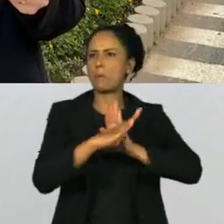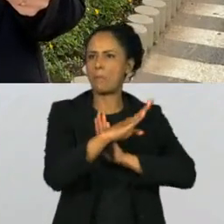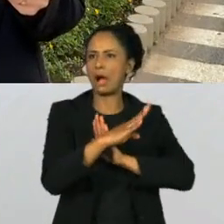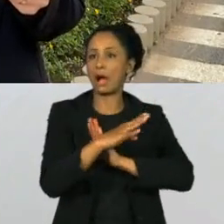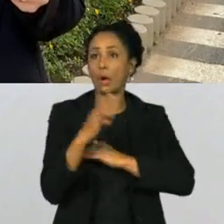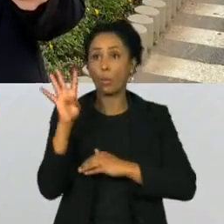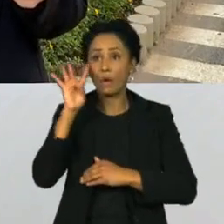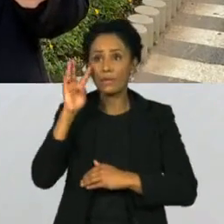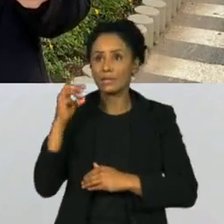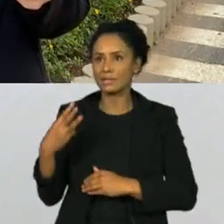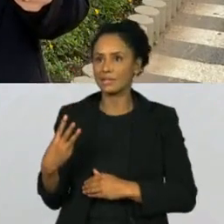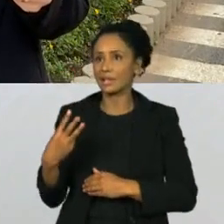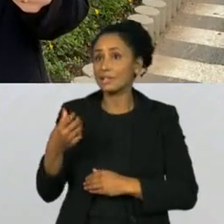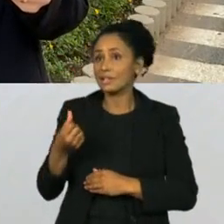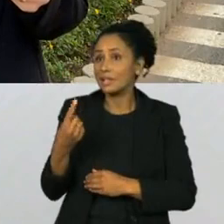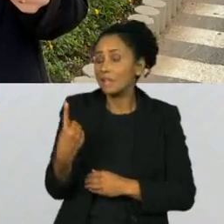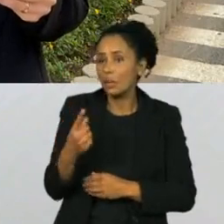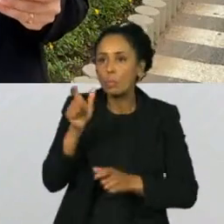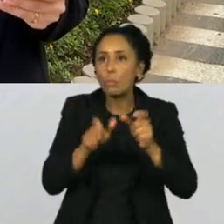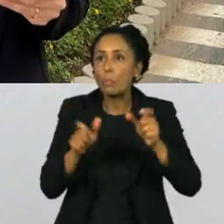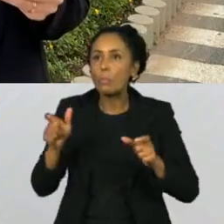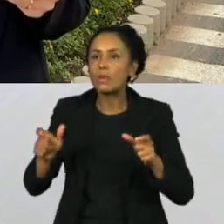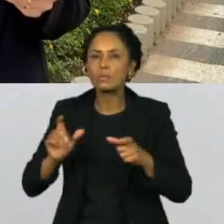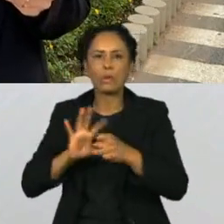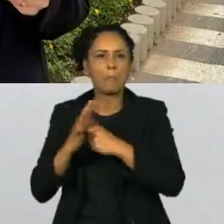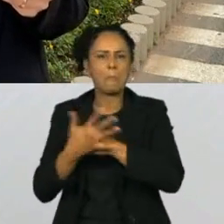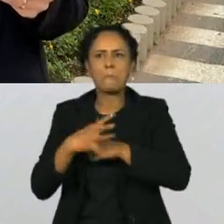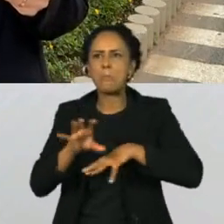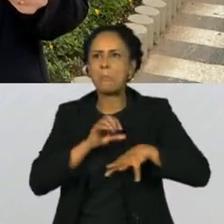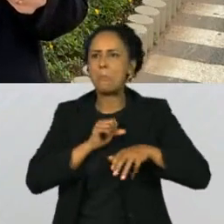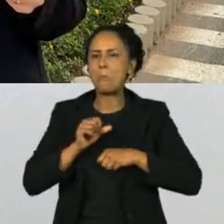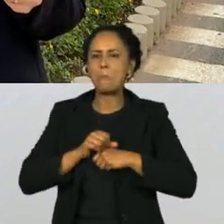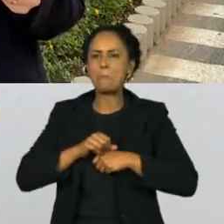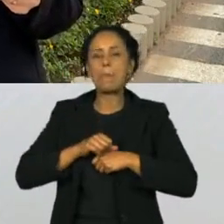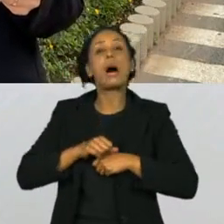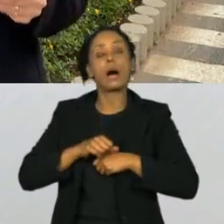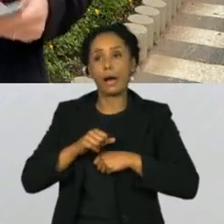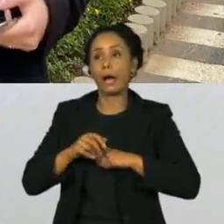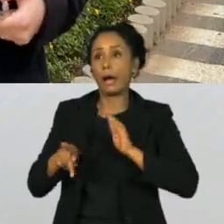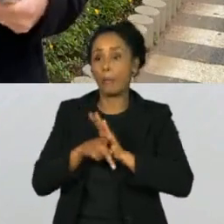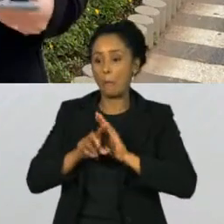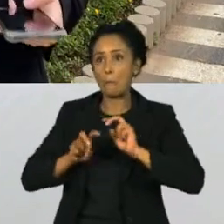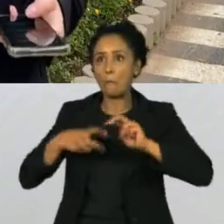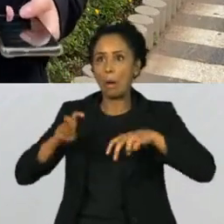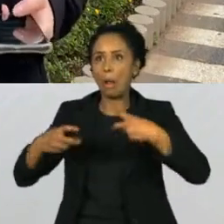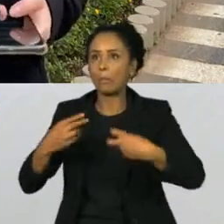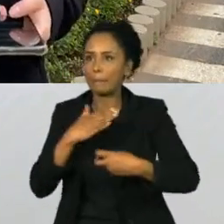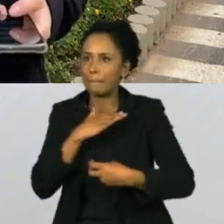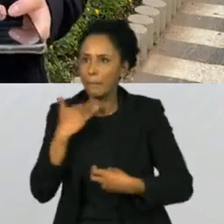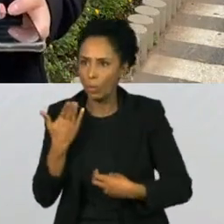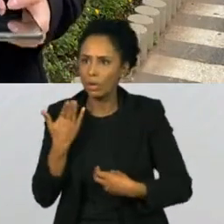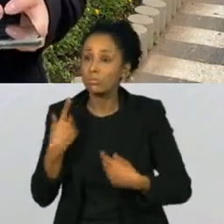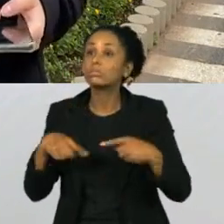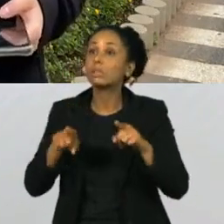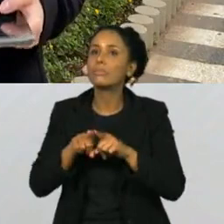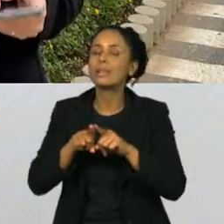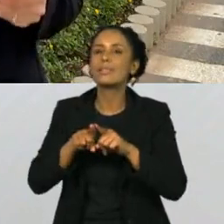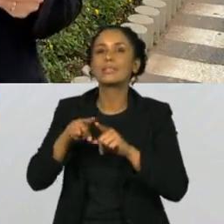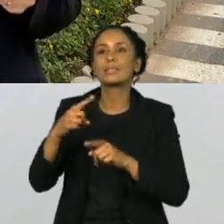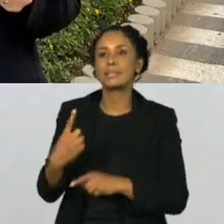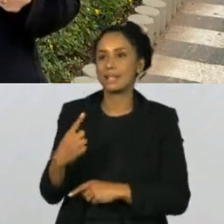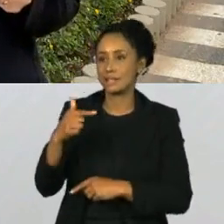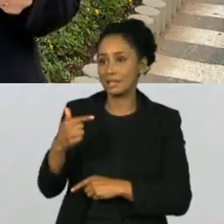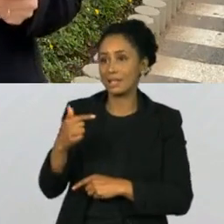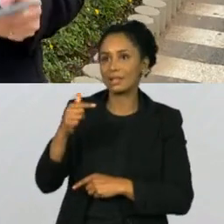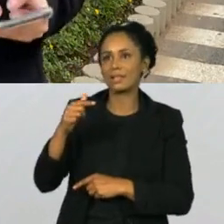casos de mortes no Brasil, 361 óbitos e mais de 77 mil novos